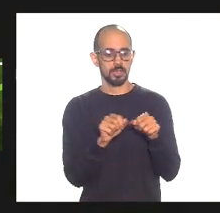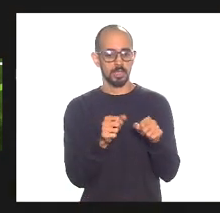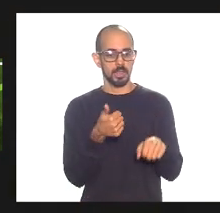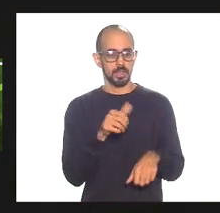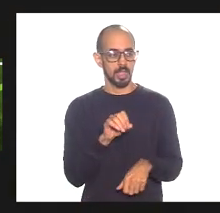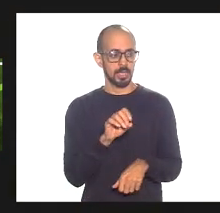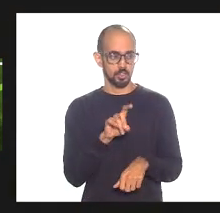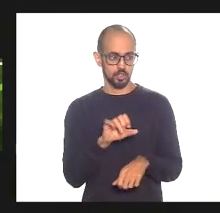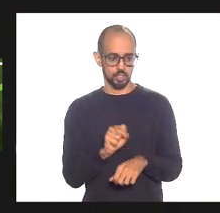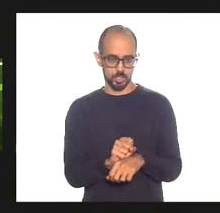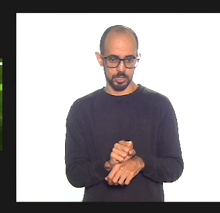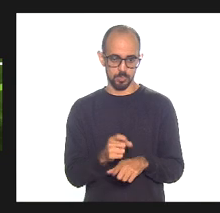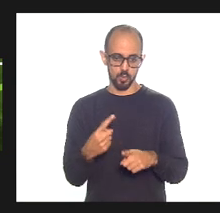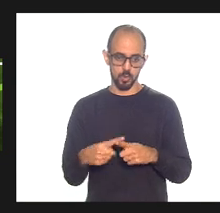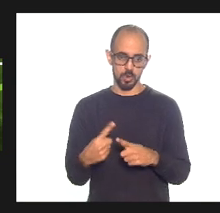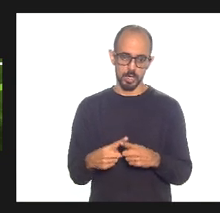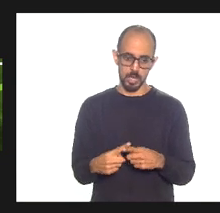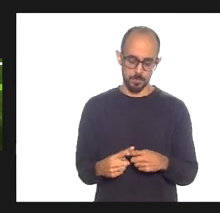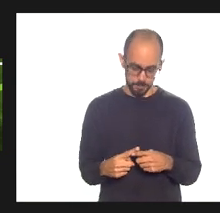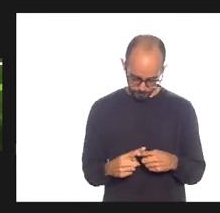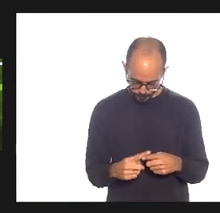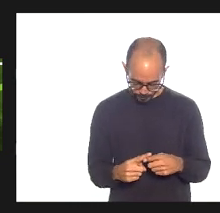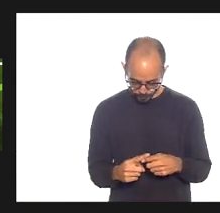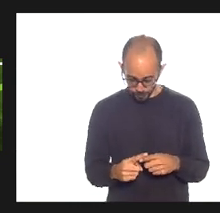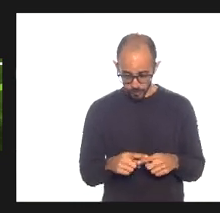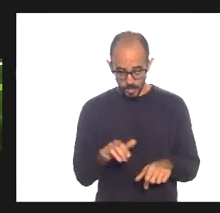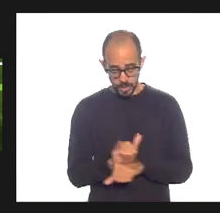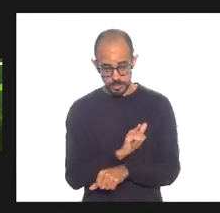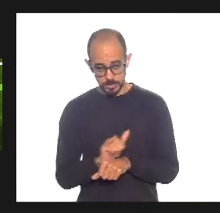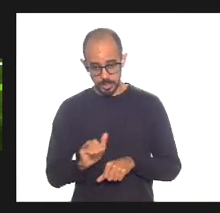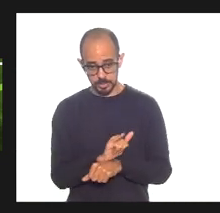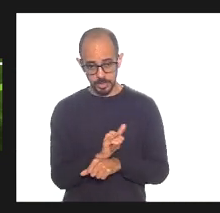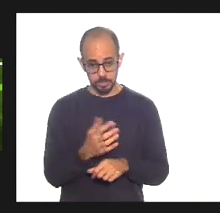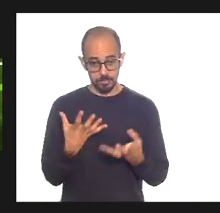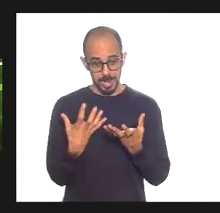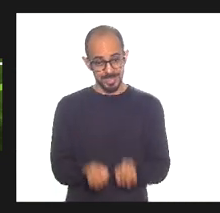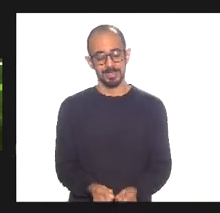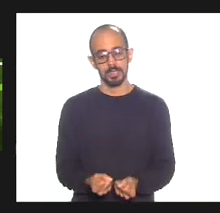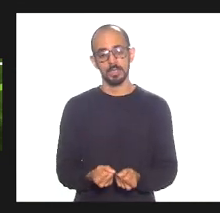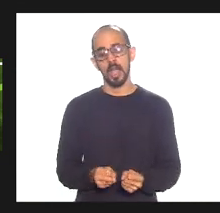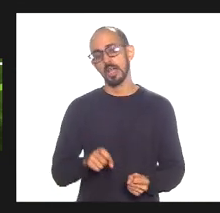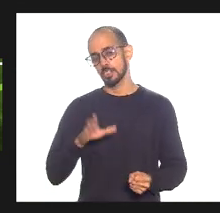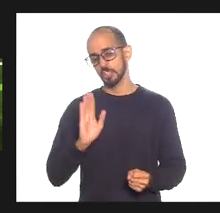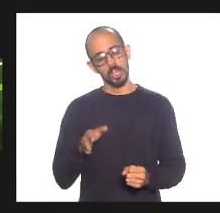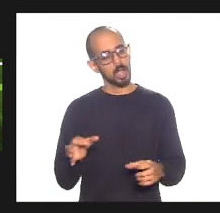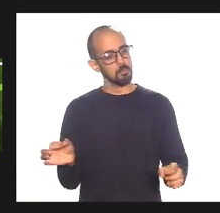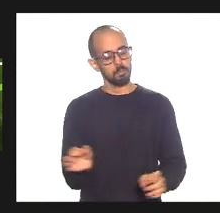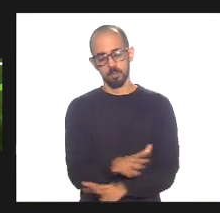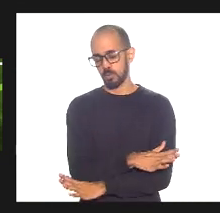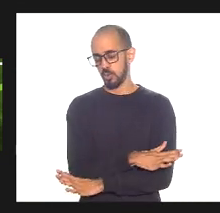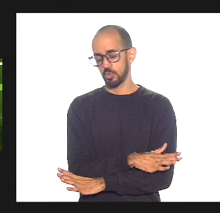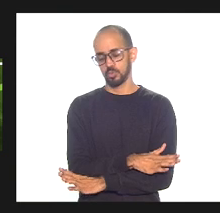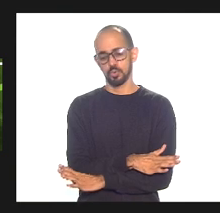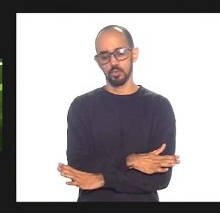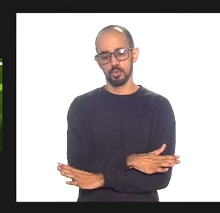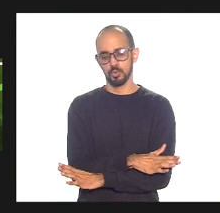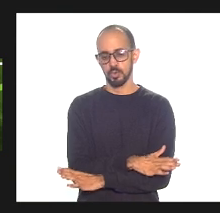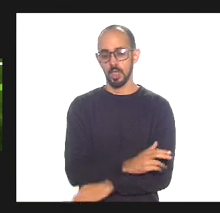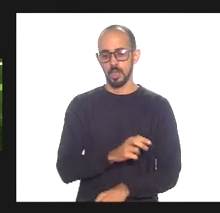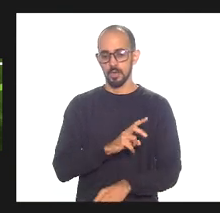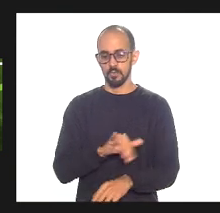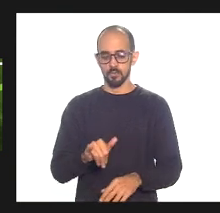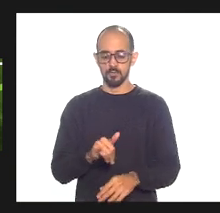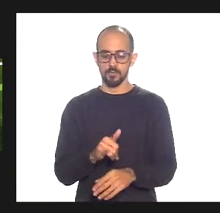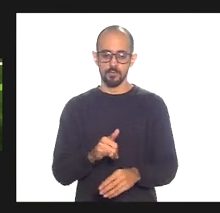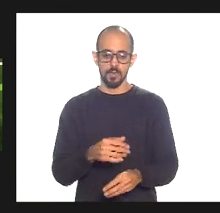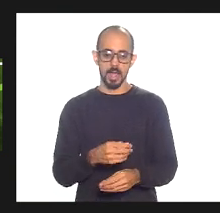em 10 dias porque o mecanismo para aderir já está todo pronto ele vai ser submetido agora após